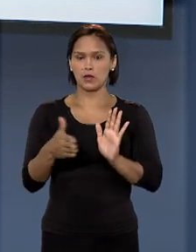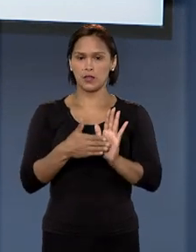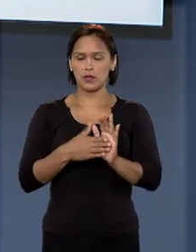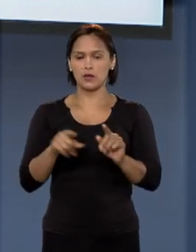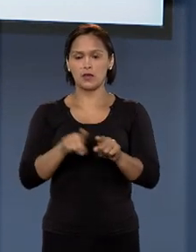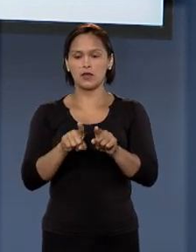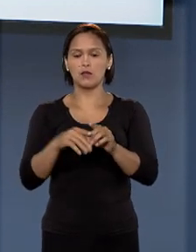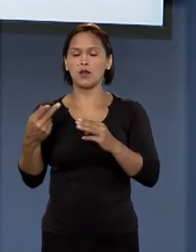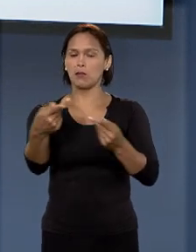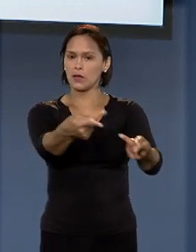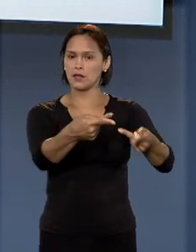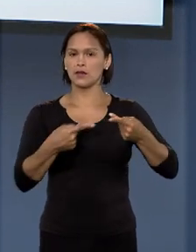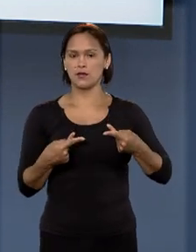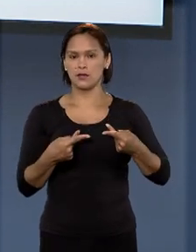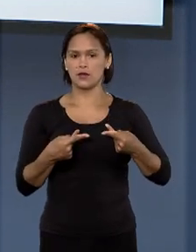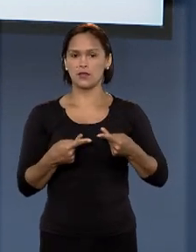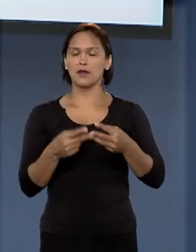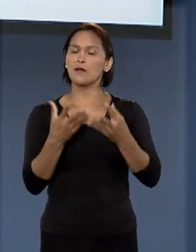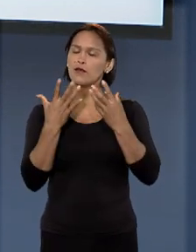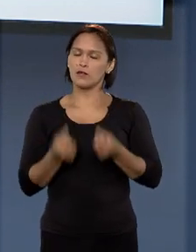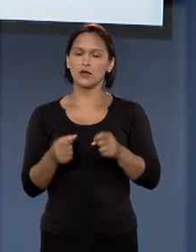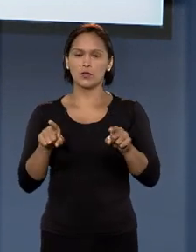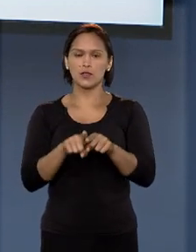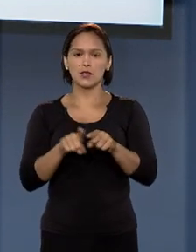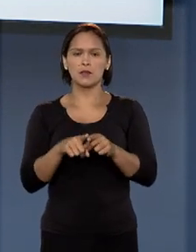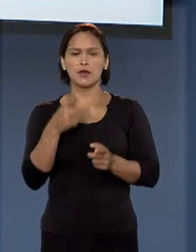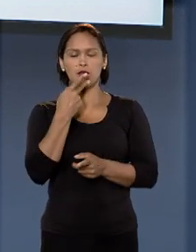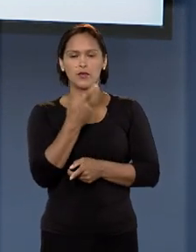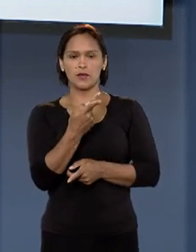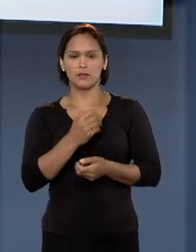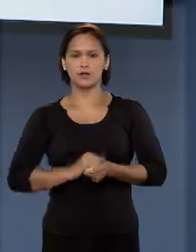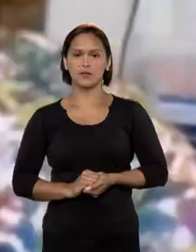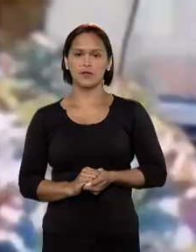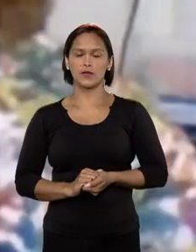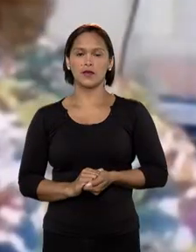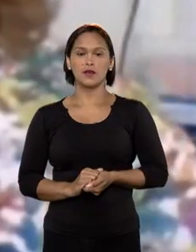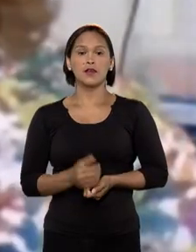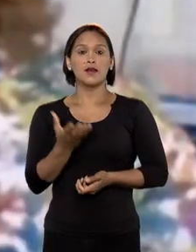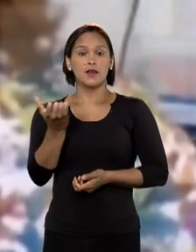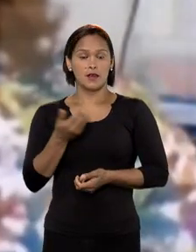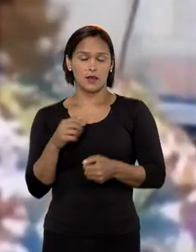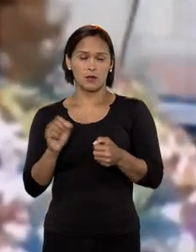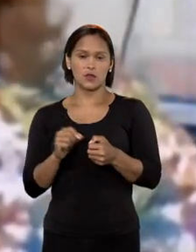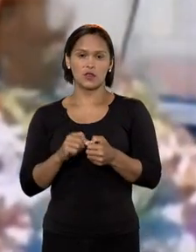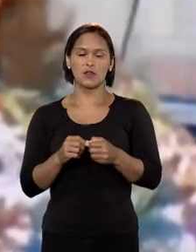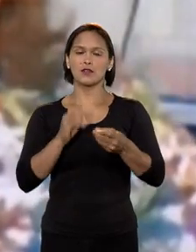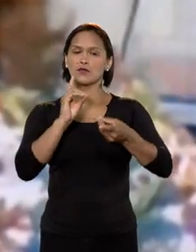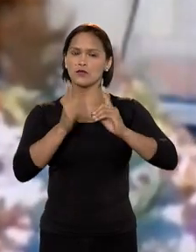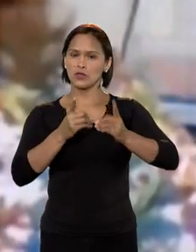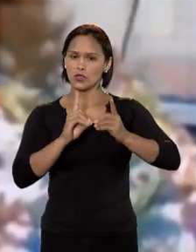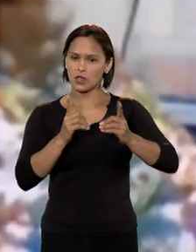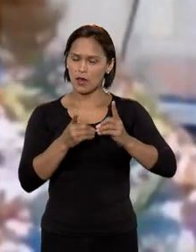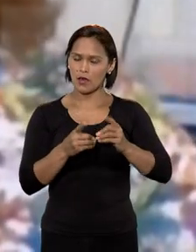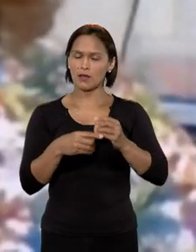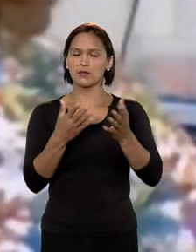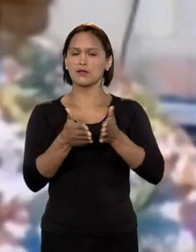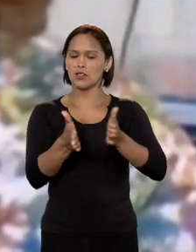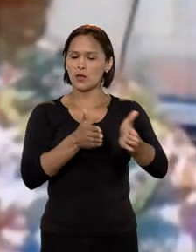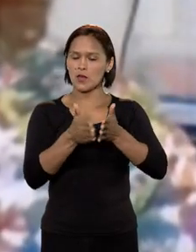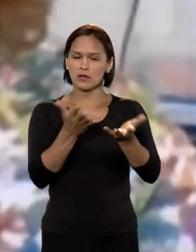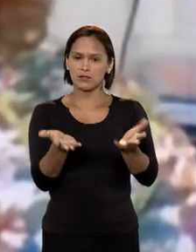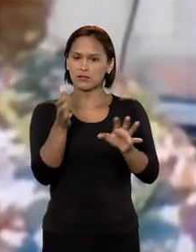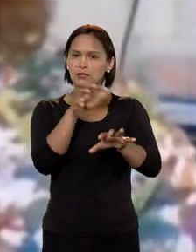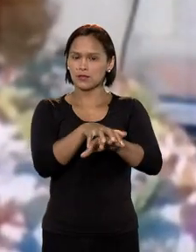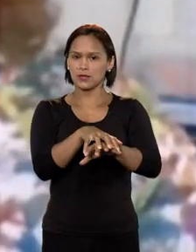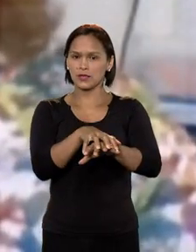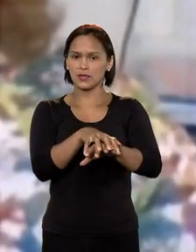para o público externo do STJ. Vamos ver também o que ela disse. Queremos promover diálogos sobre a inclusão